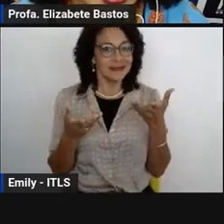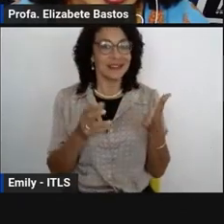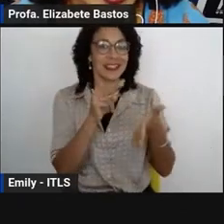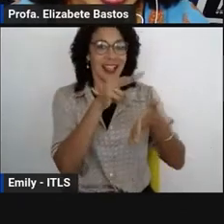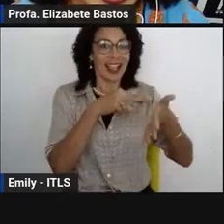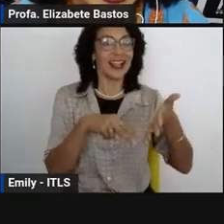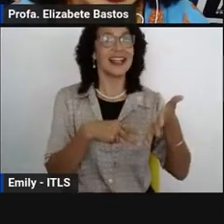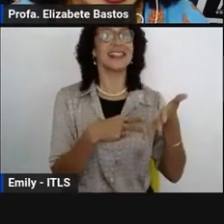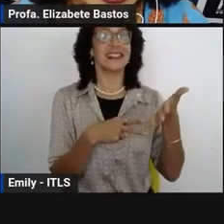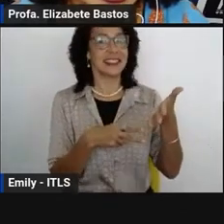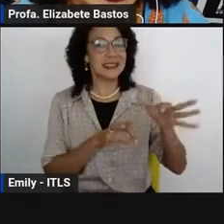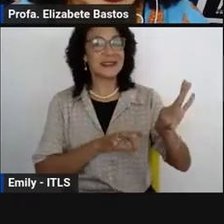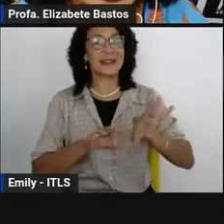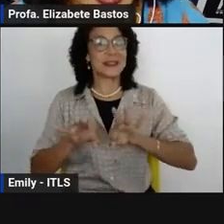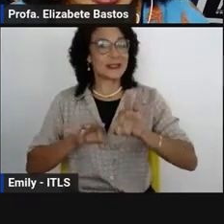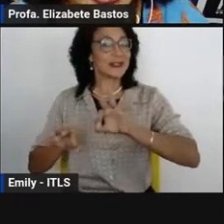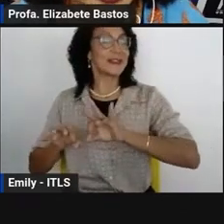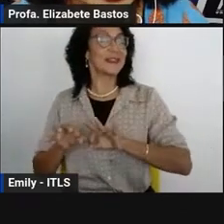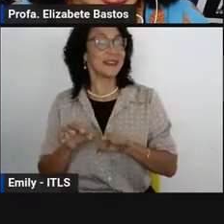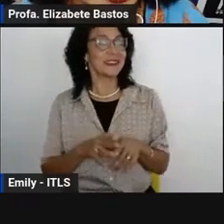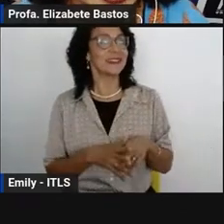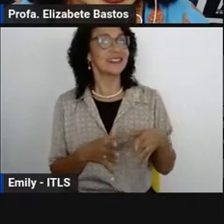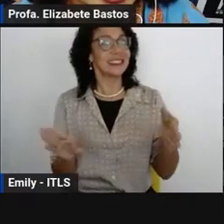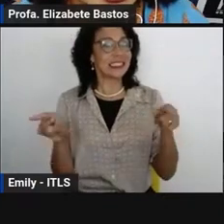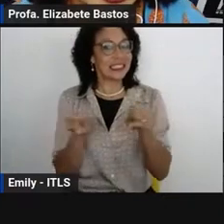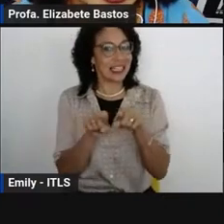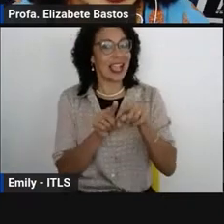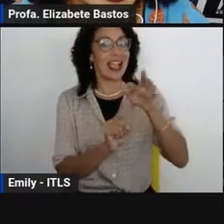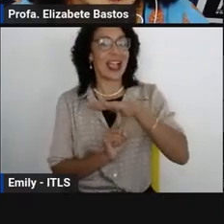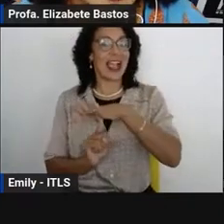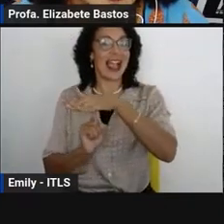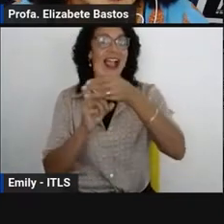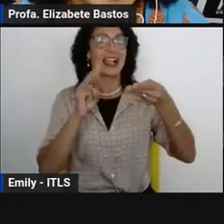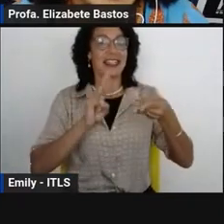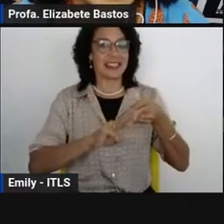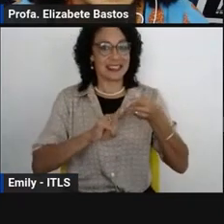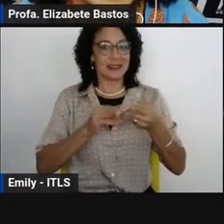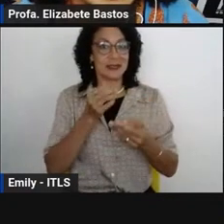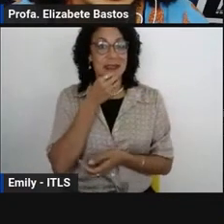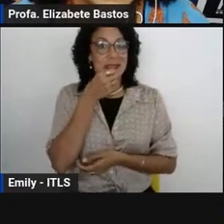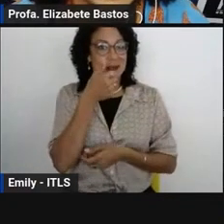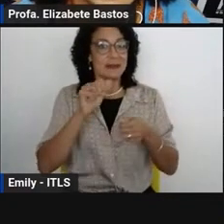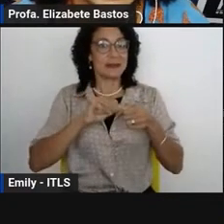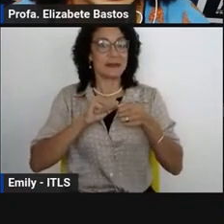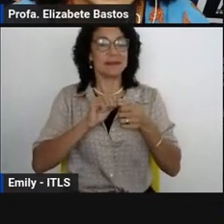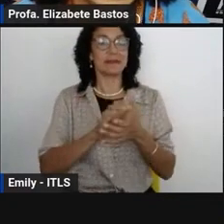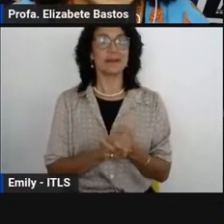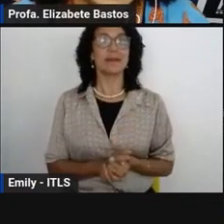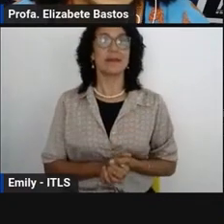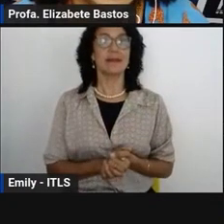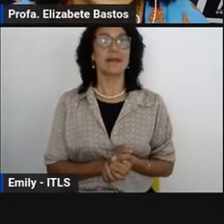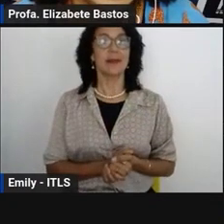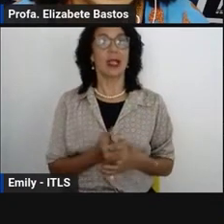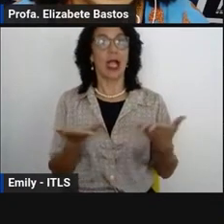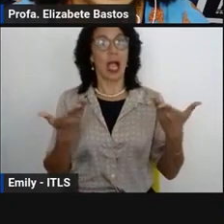na escola, nos projetos de leitura e escrita, quanto a feira de matemática também. Com você, Jean.